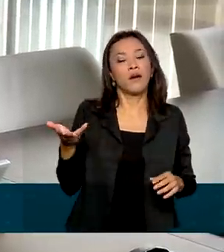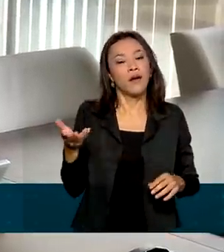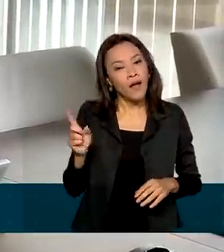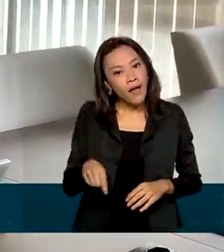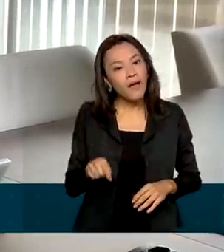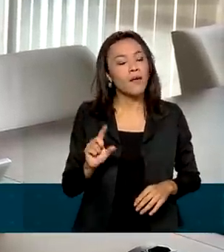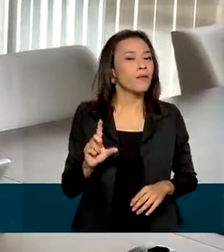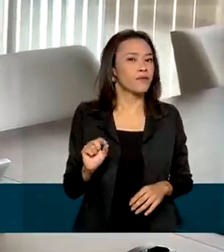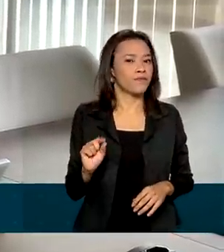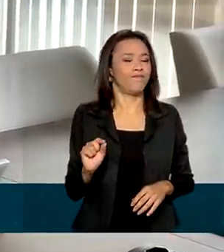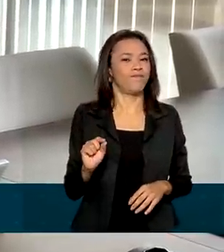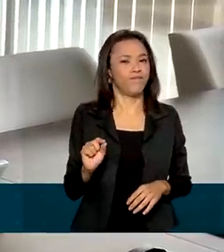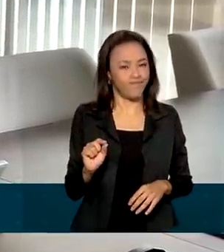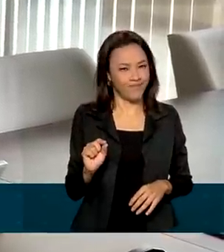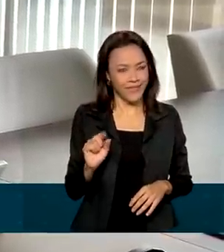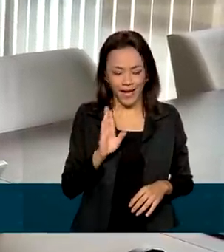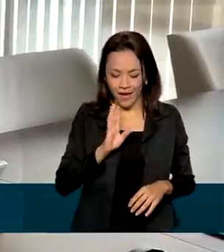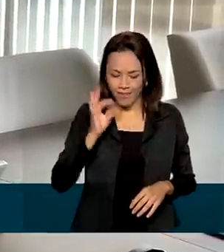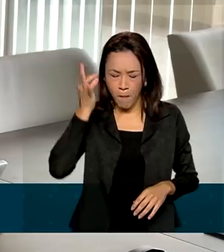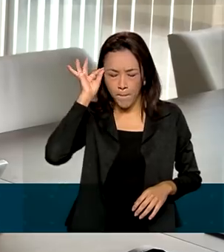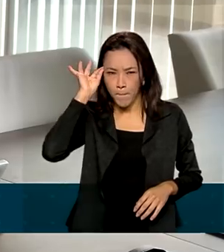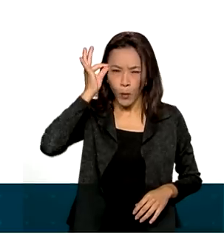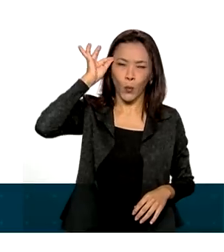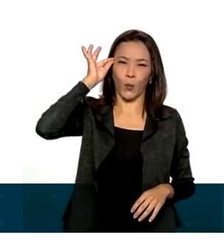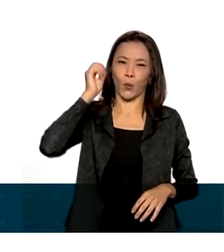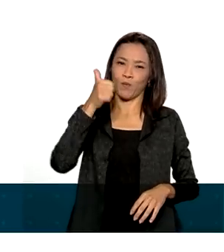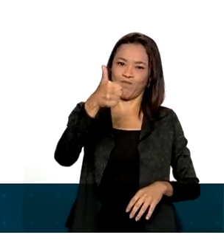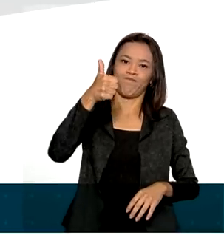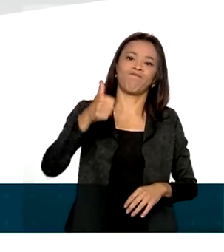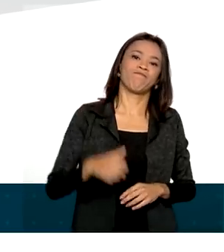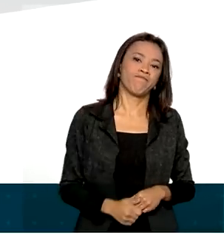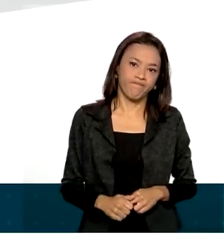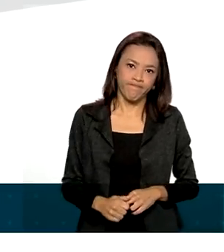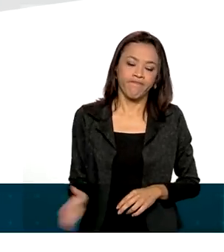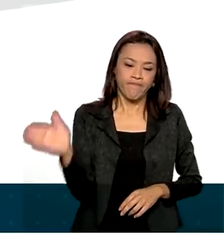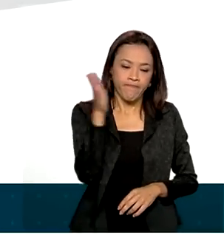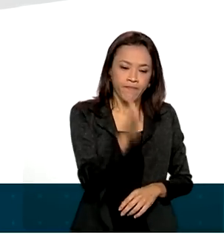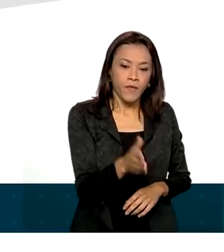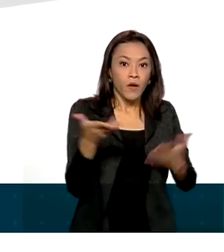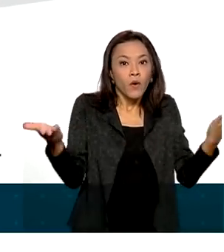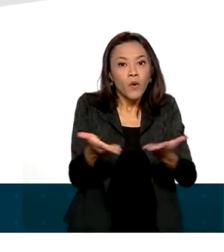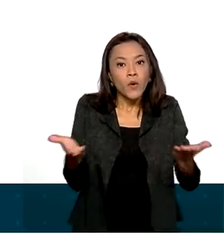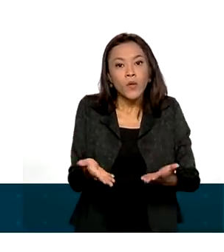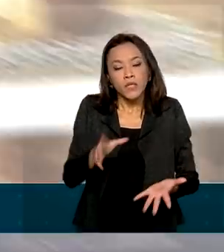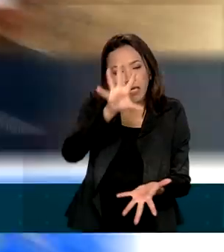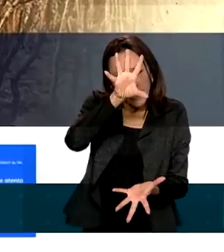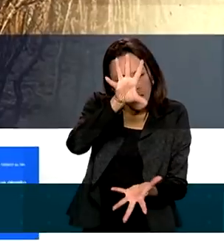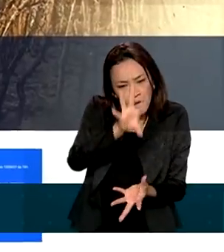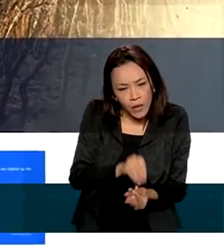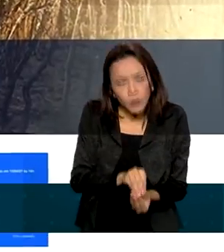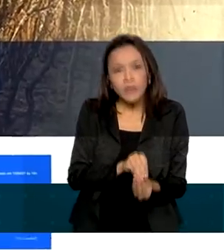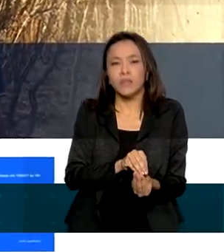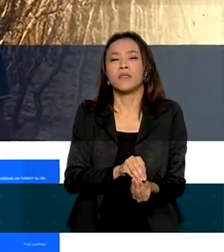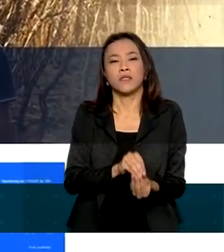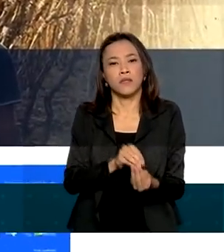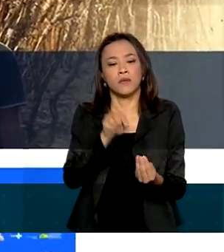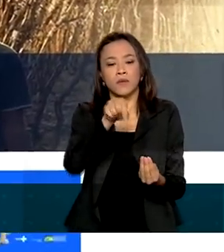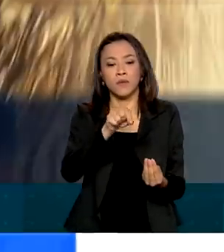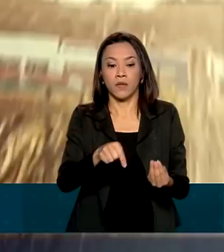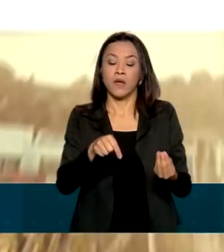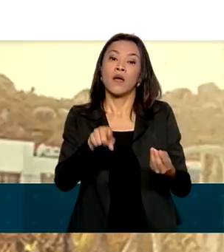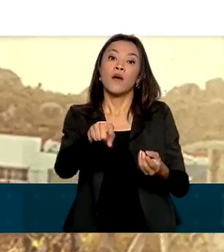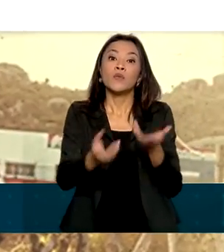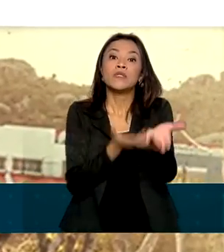absolutamente rápido e rotineiro. Hoje, com a unificação dos serviços digitais do governo no portal